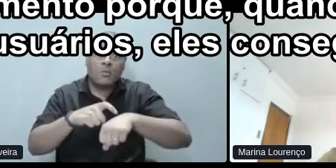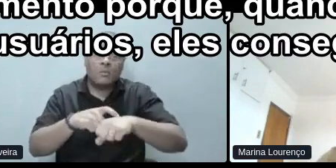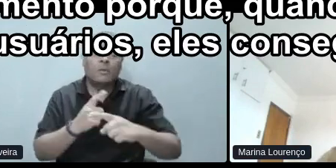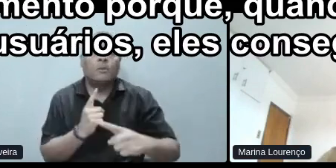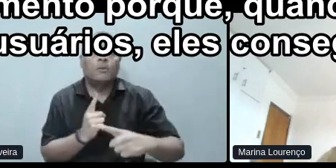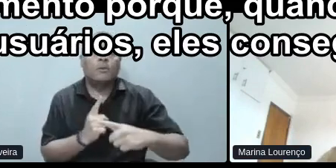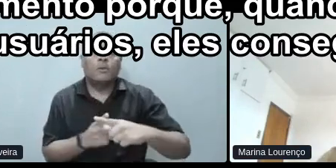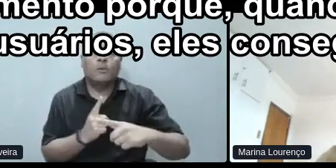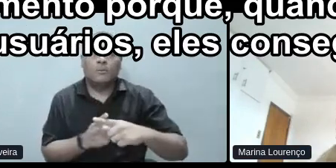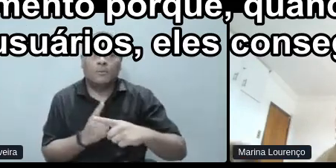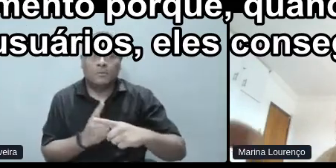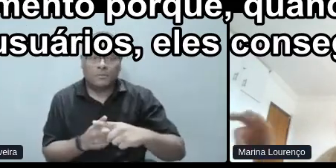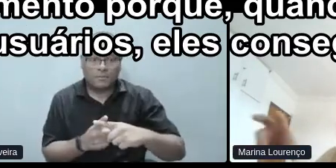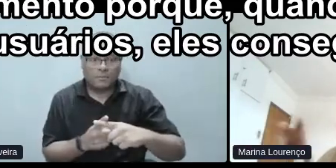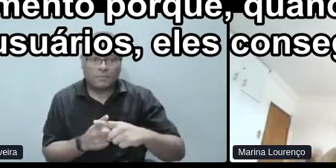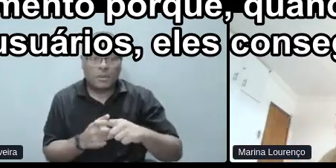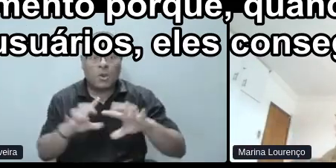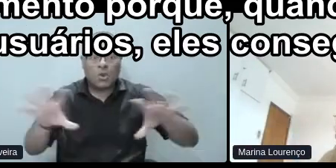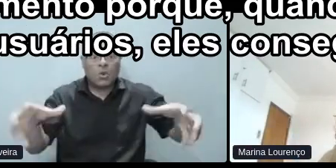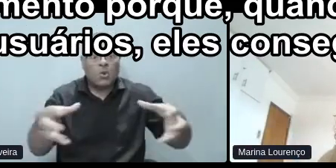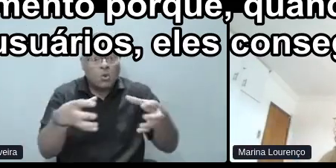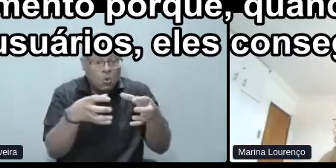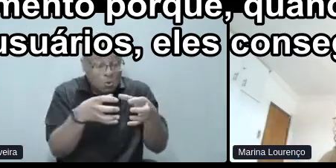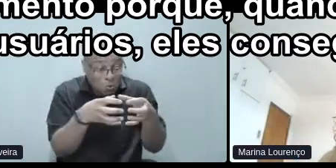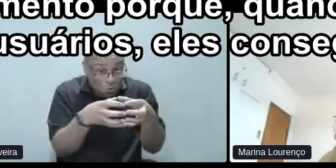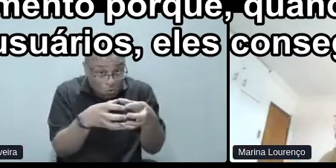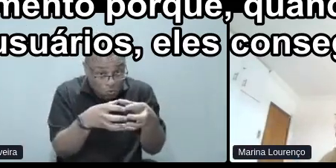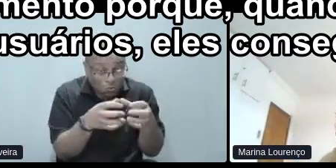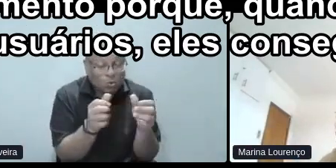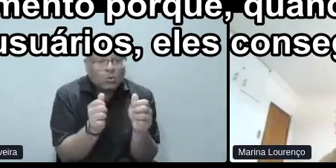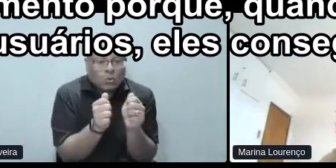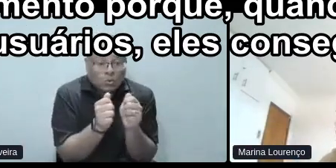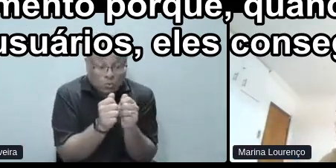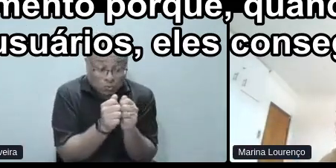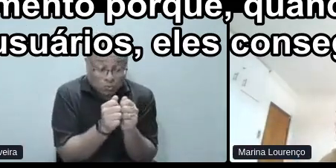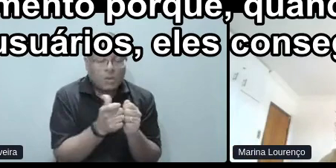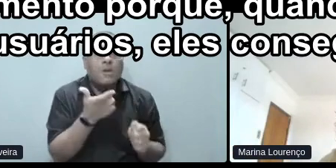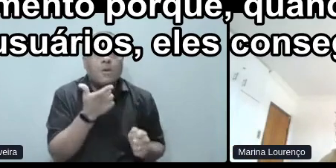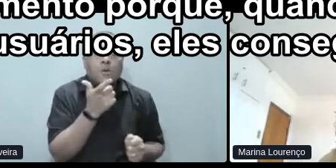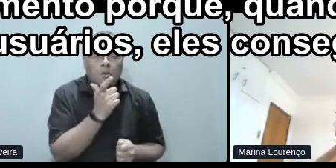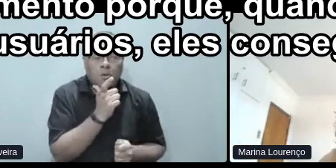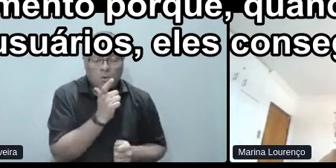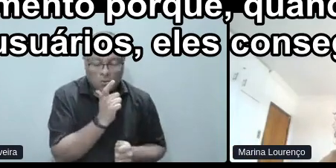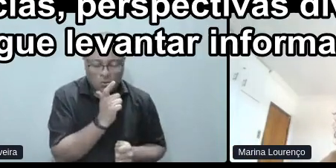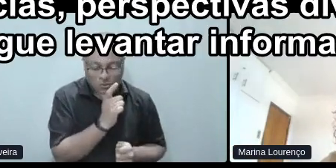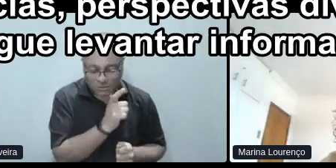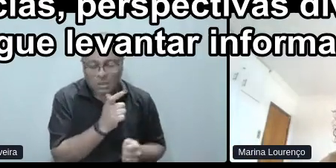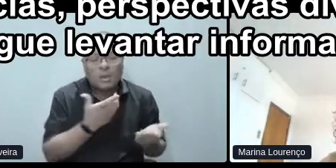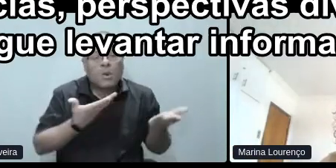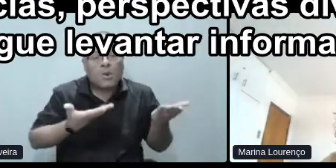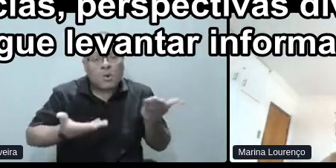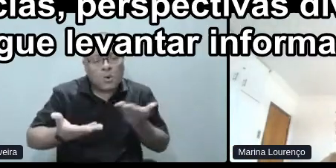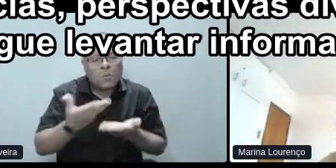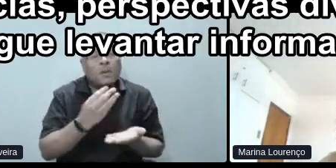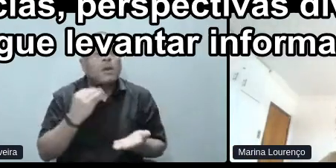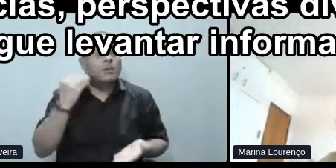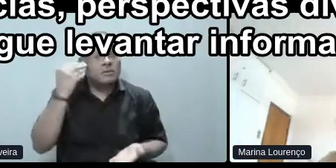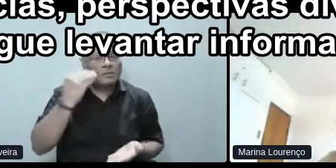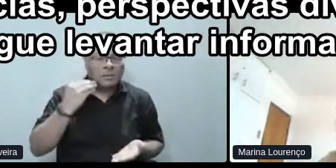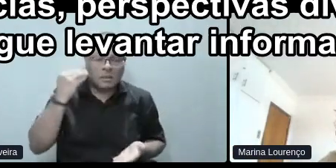quando a gente reúne diferentes usuários, eles conseguem compartilhar experiências,